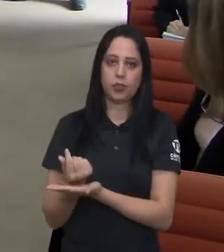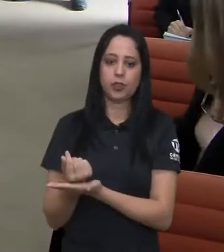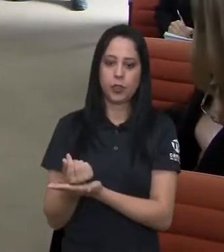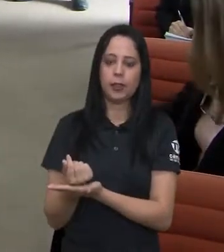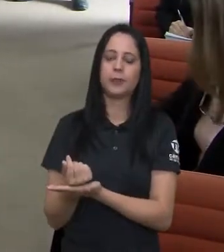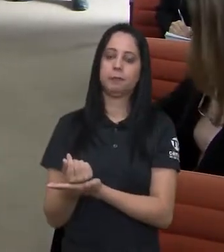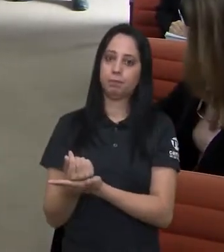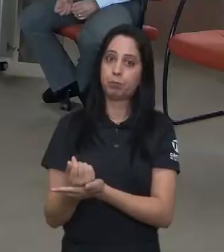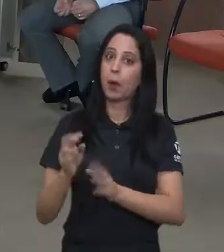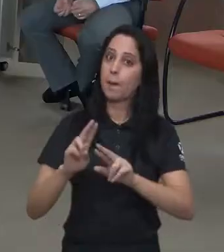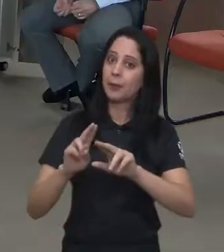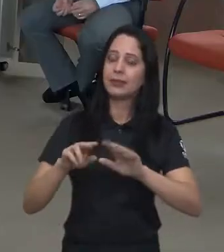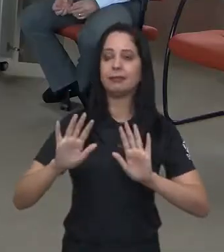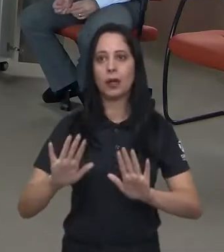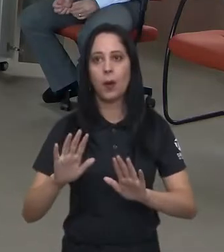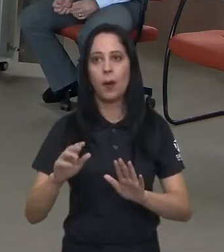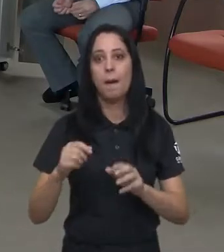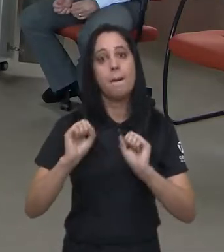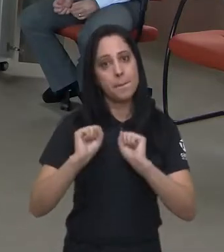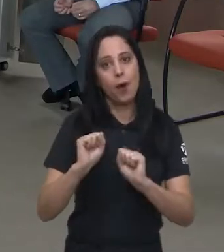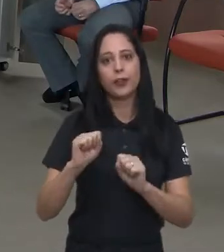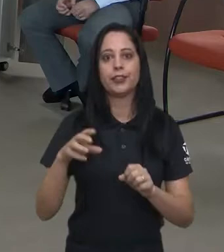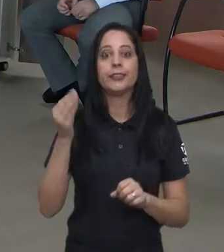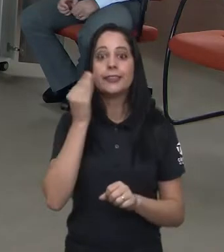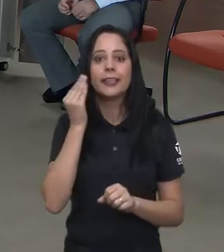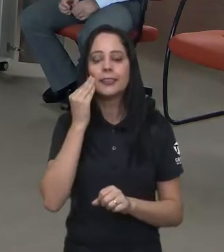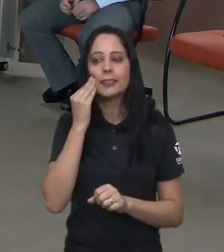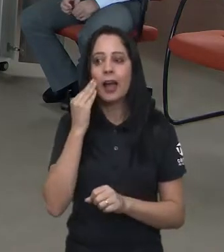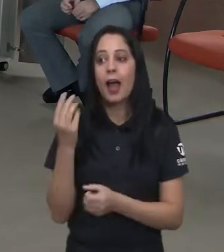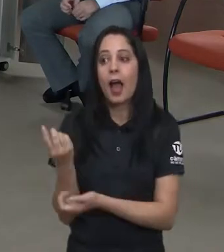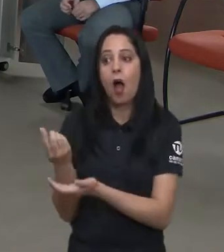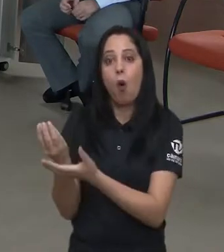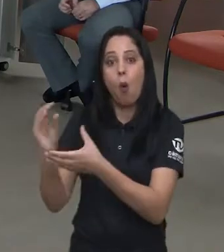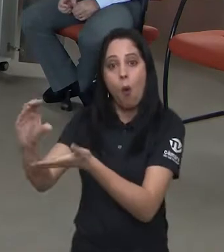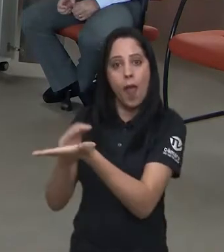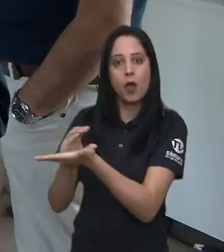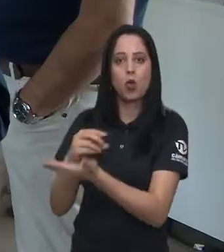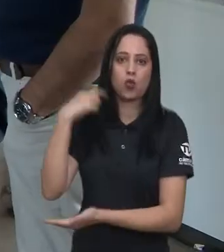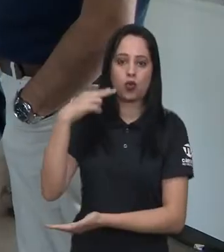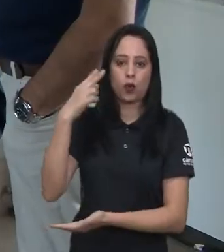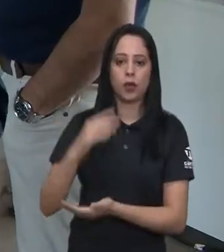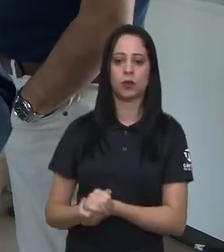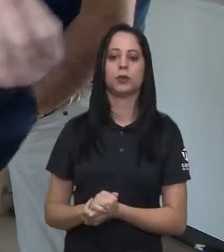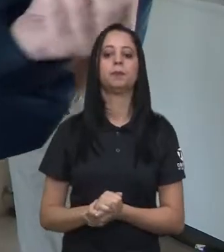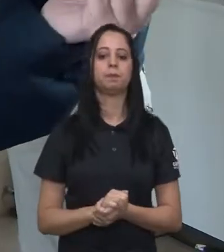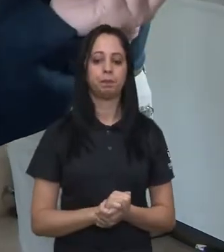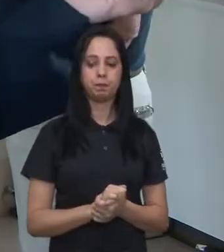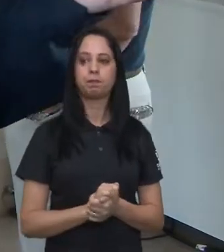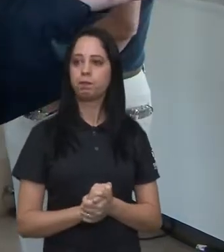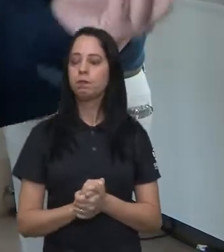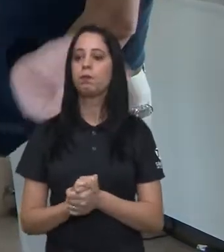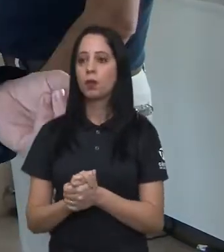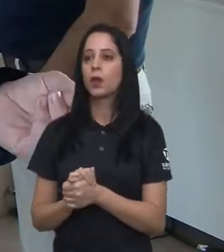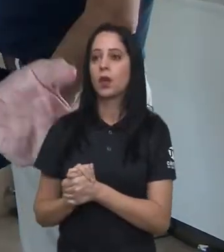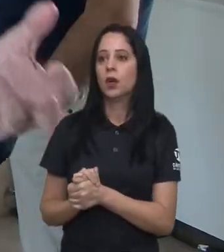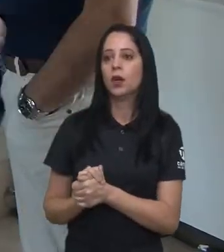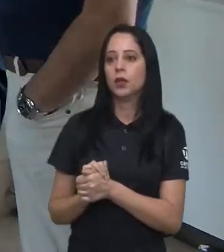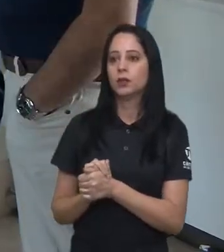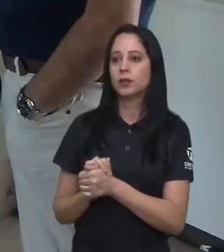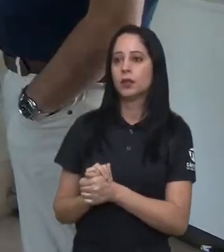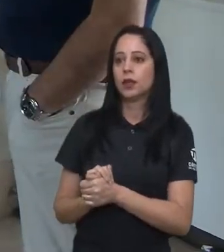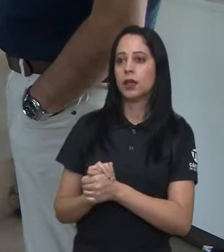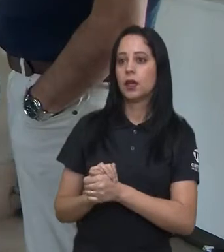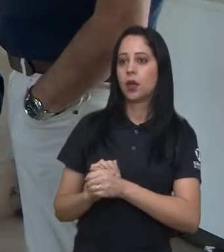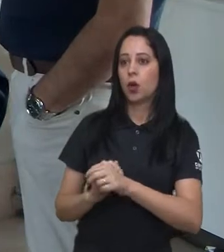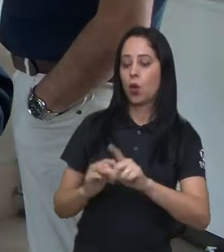para as entidades. Uma saída seria a partir de emendas parlamentares. Os números foram mostrados, tanto pelo Pio XII